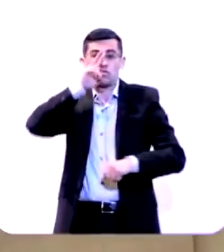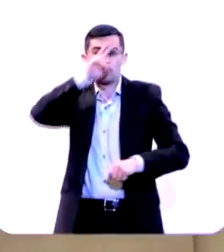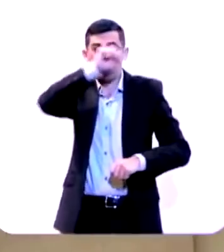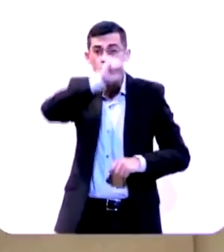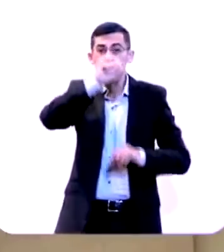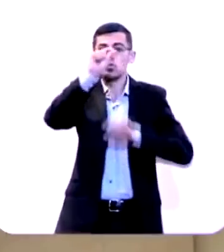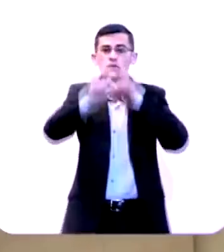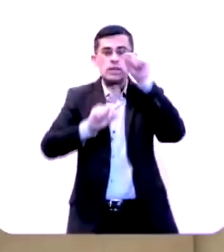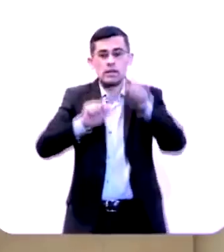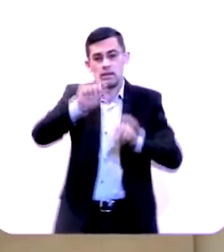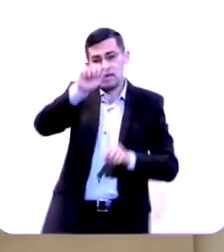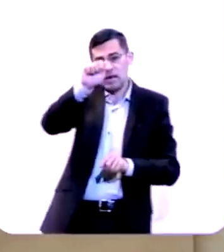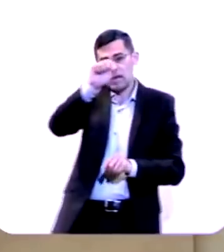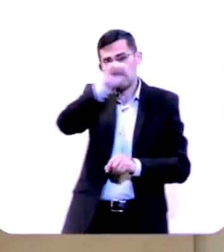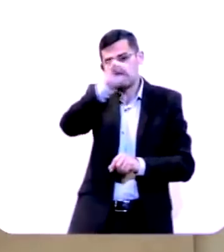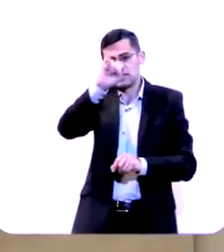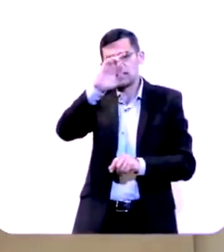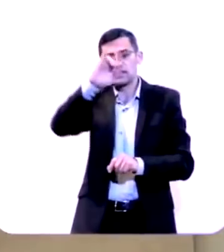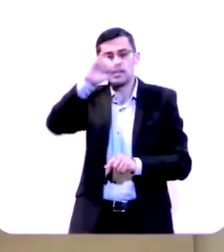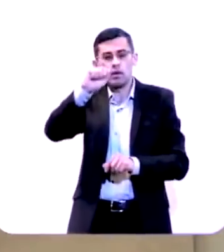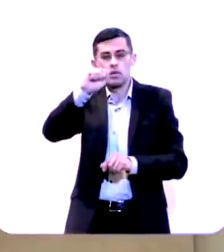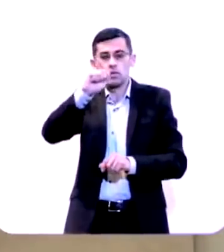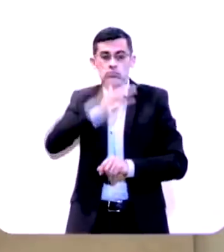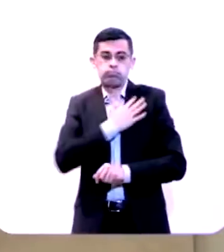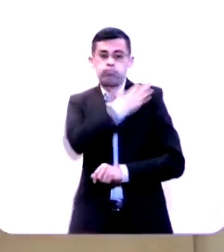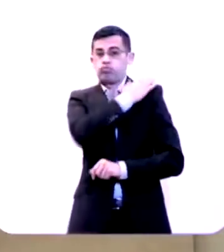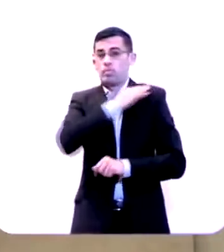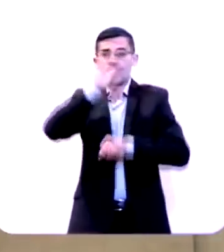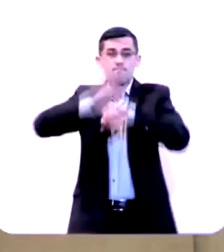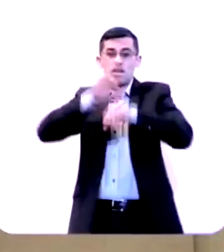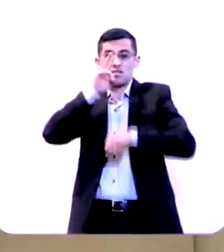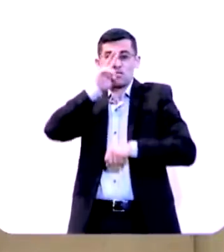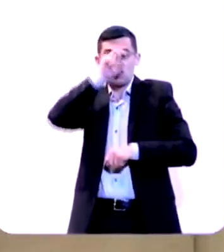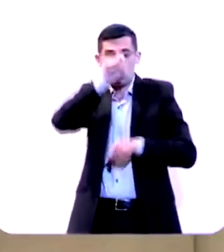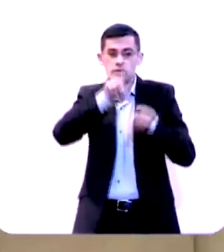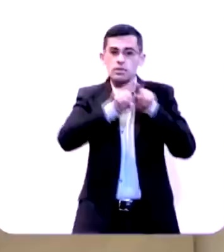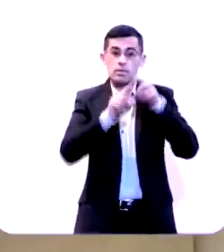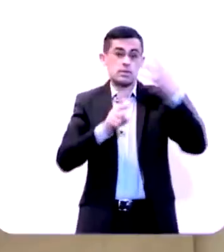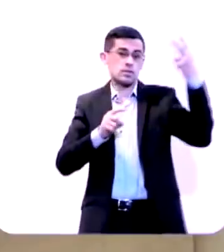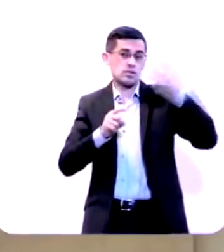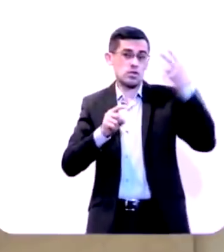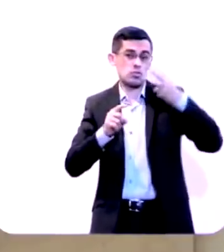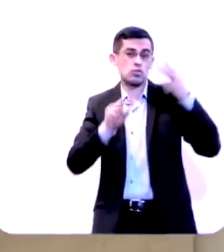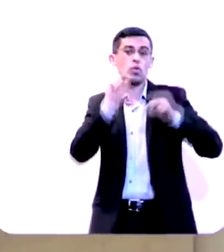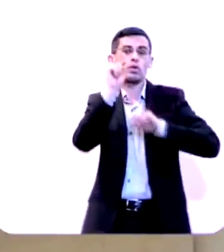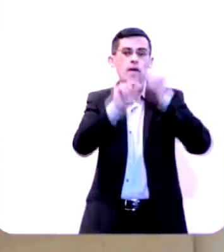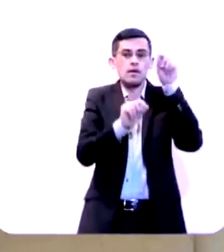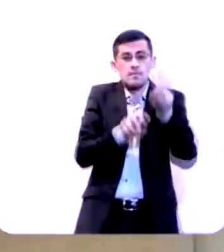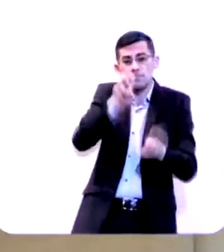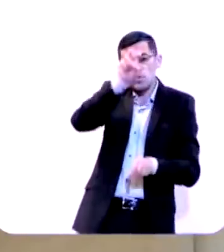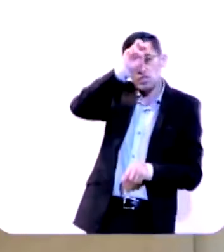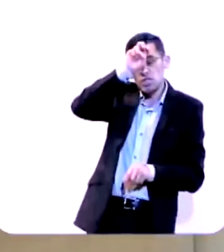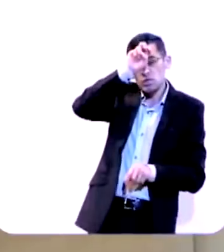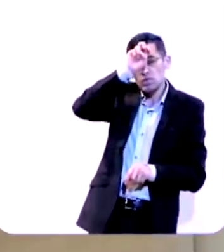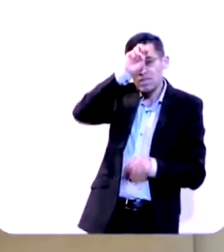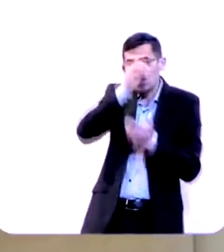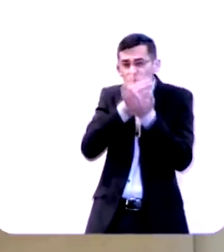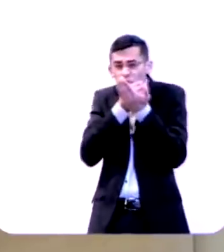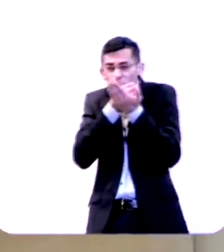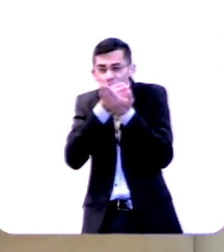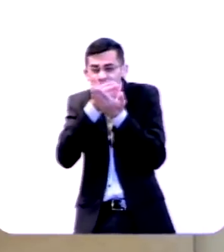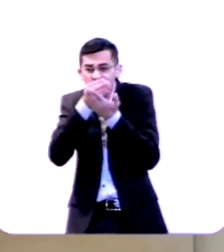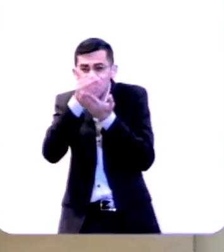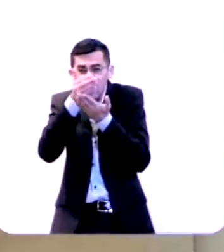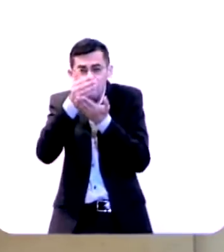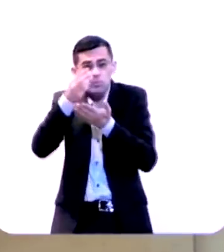época era a Síria. A segunda maior potência do mundo era o Egito. E começava a surgir, emergir,